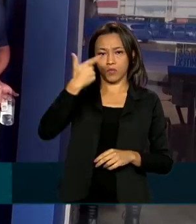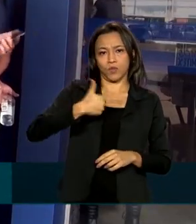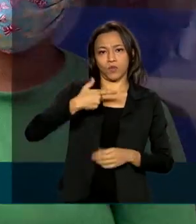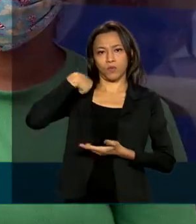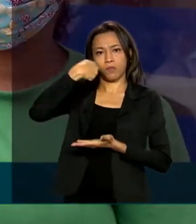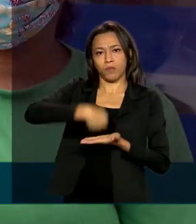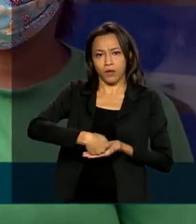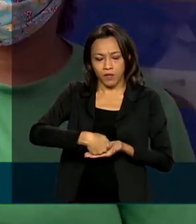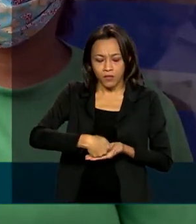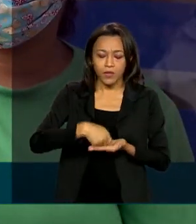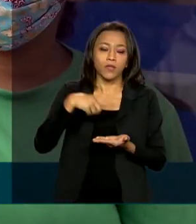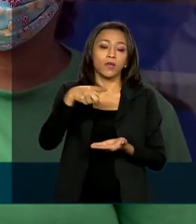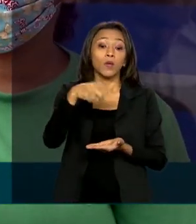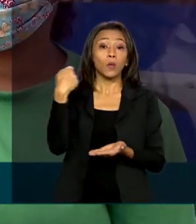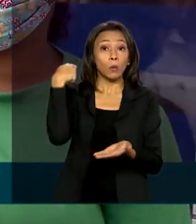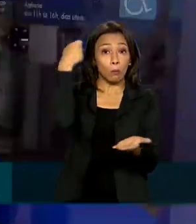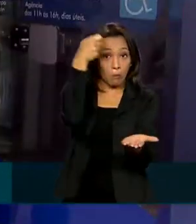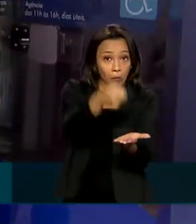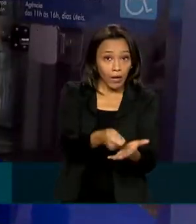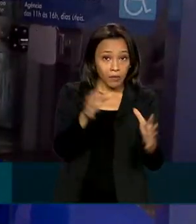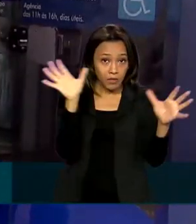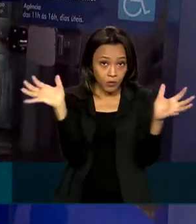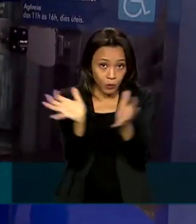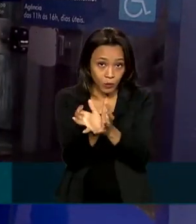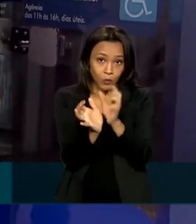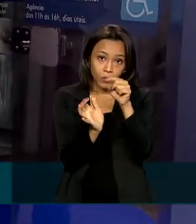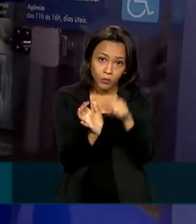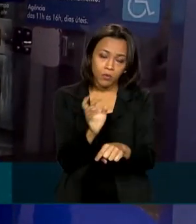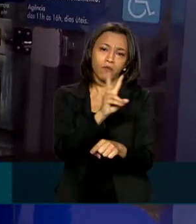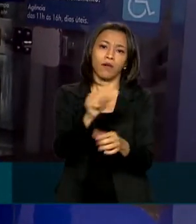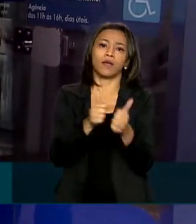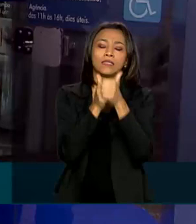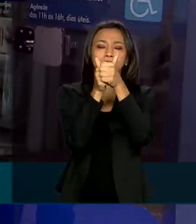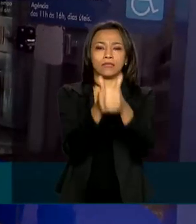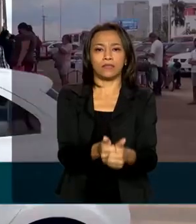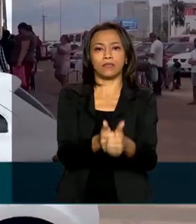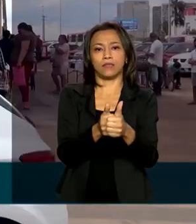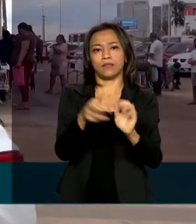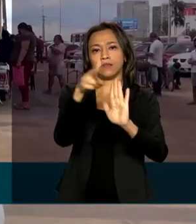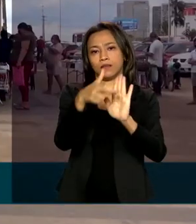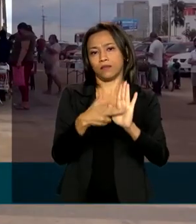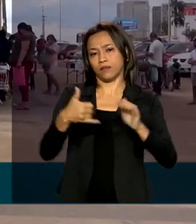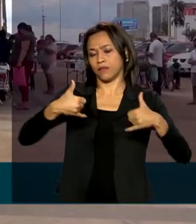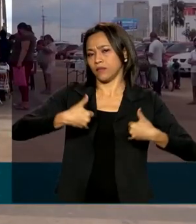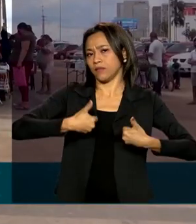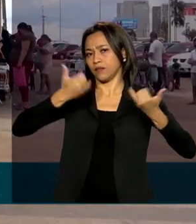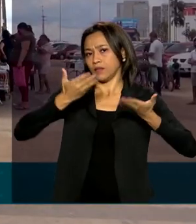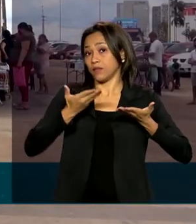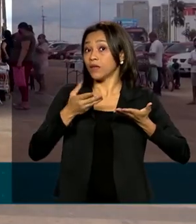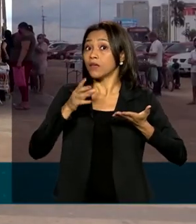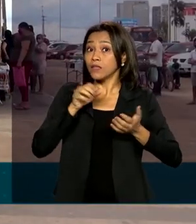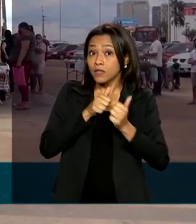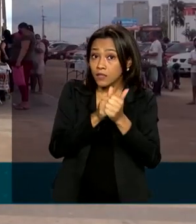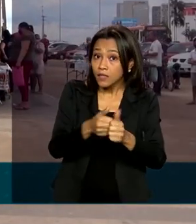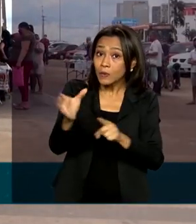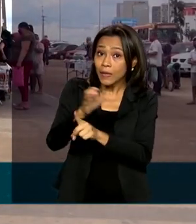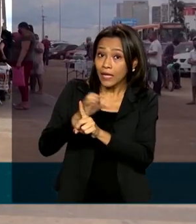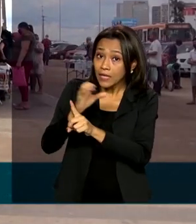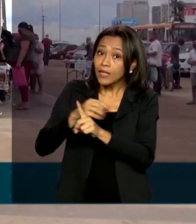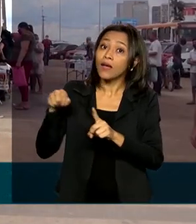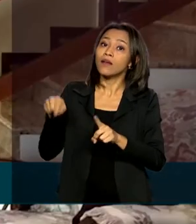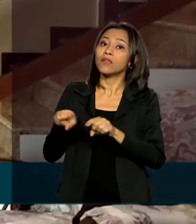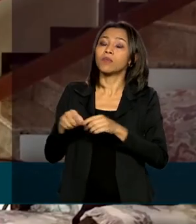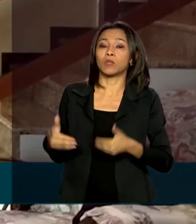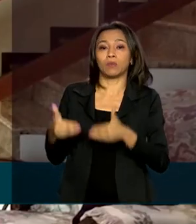pagamento para esse grupo também será de acordo com a data de nascimento, conforme o calendário do Ministério da